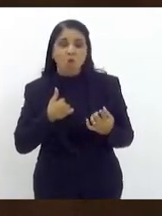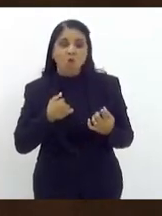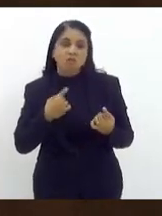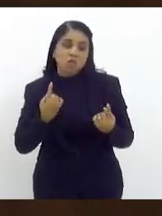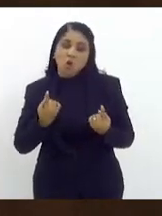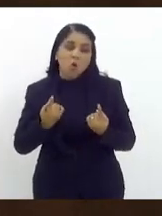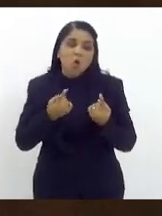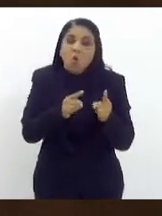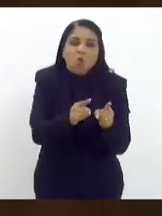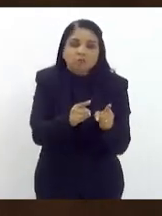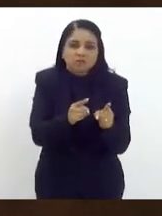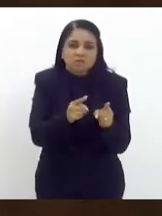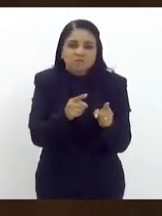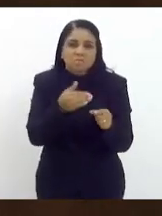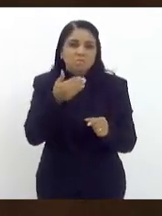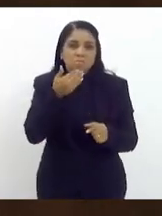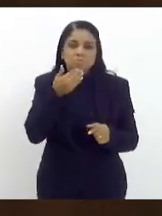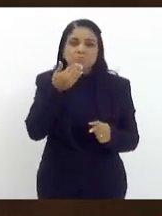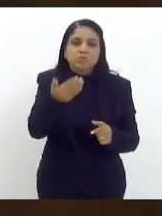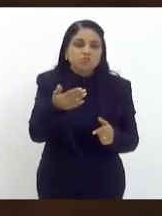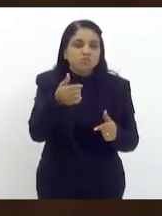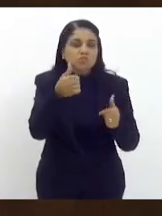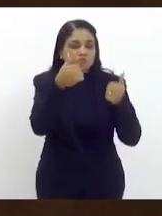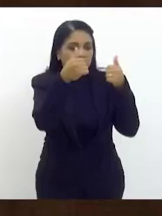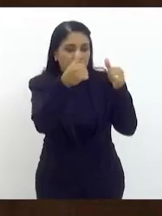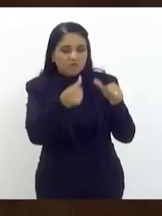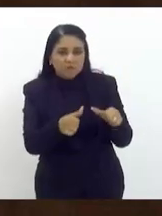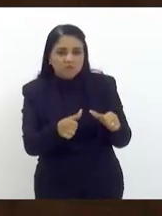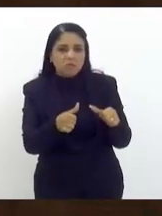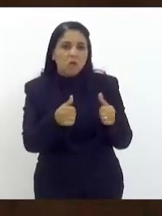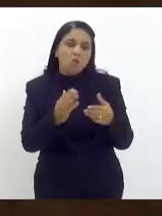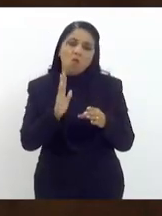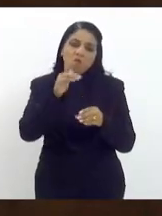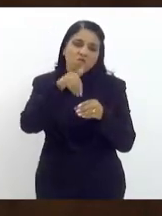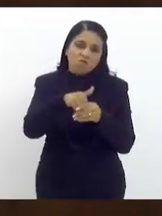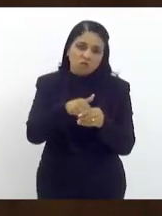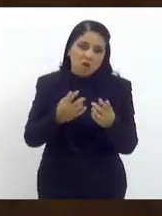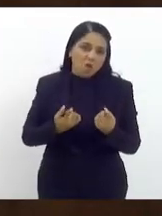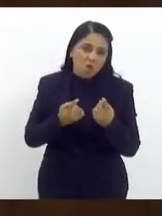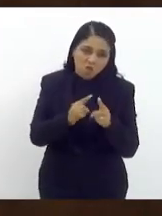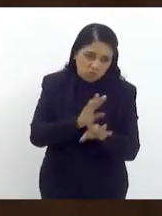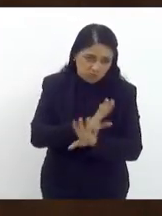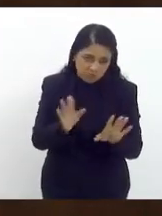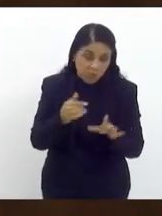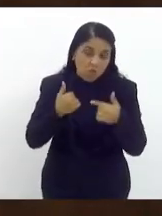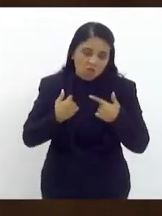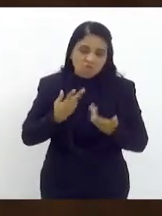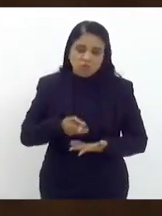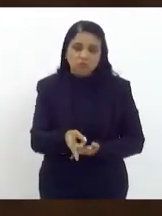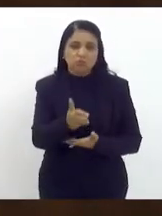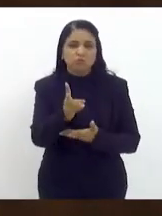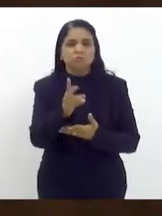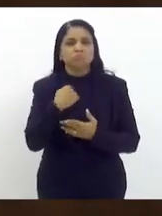que é de pedir verificação ou votar contra outras homenagens eu continuarei coerente